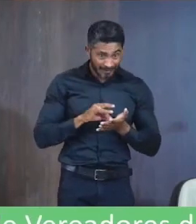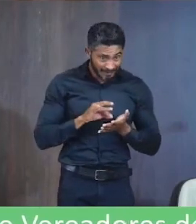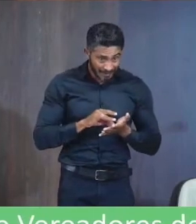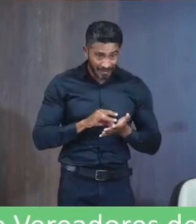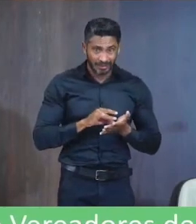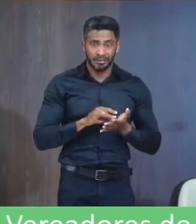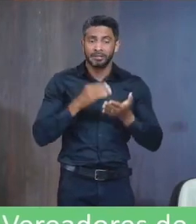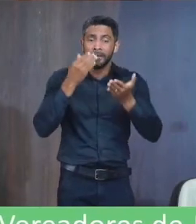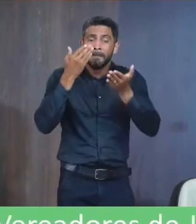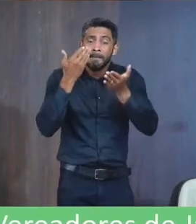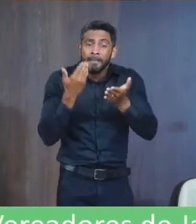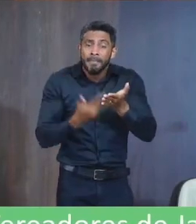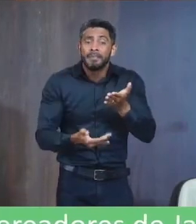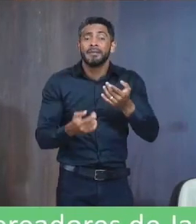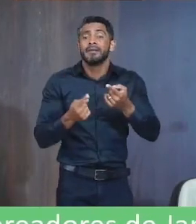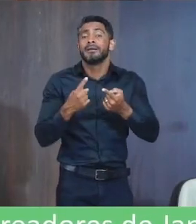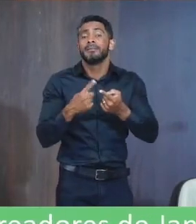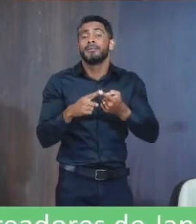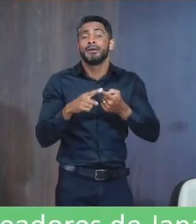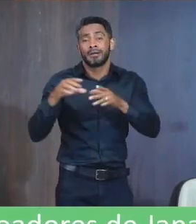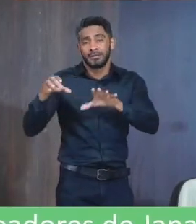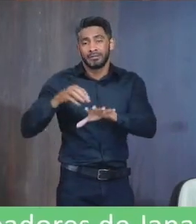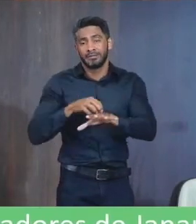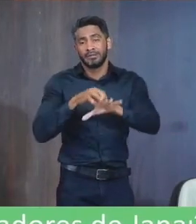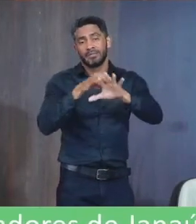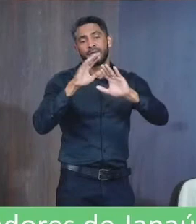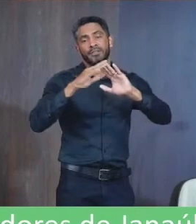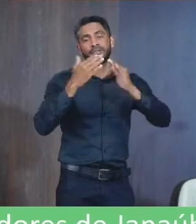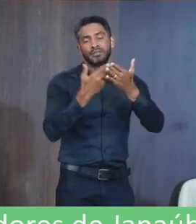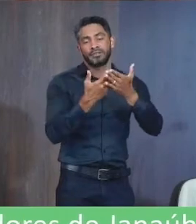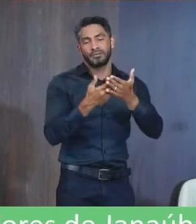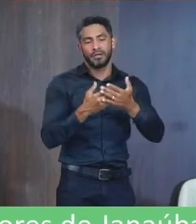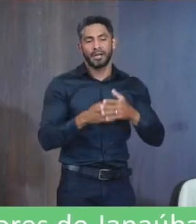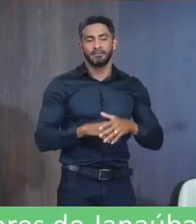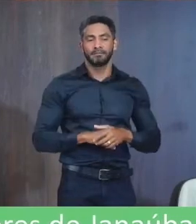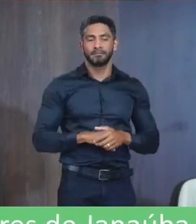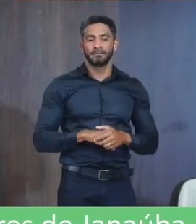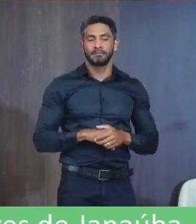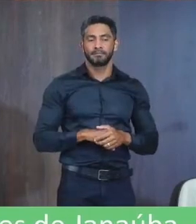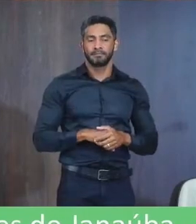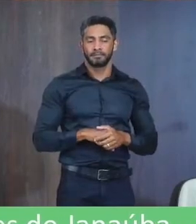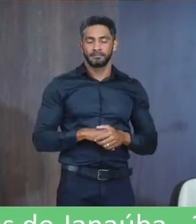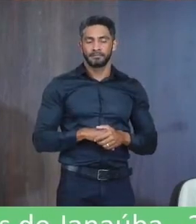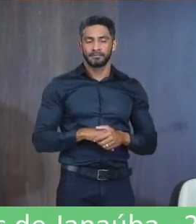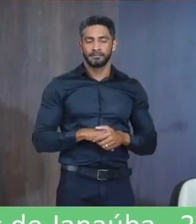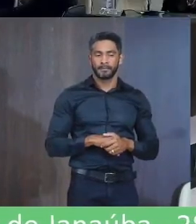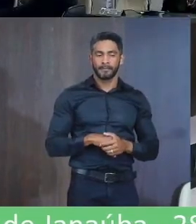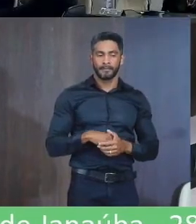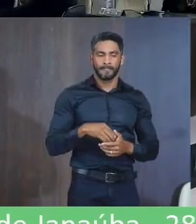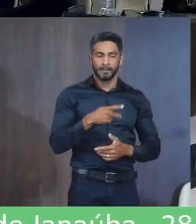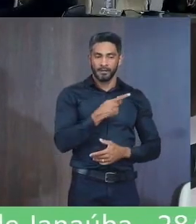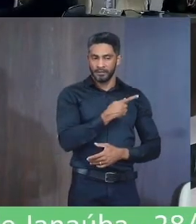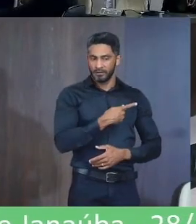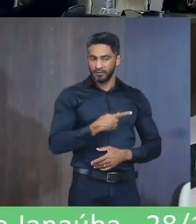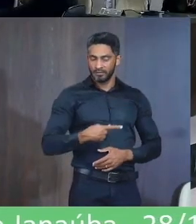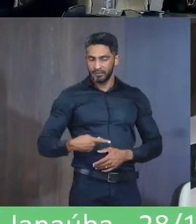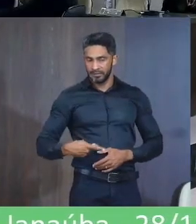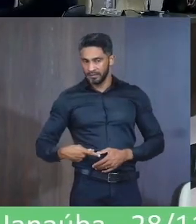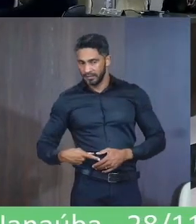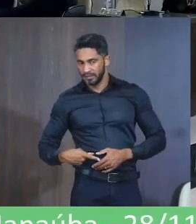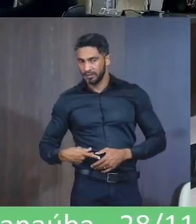Perder Por conta De transporte Escolar Viu? Senhora Presidente Obrigada Eu não